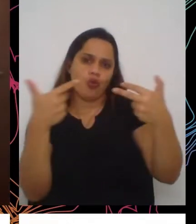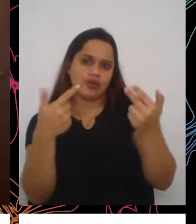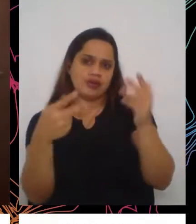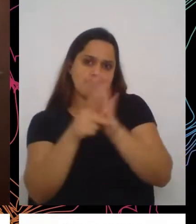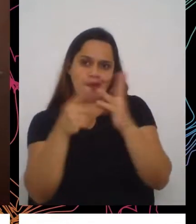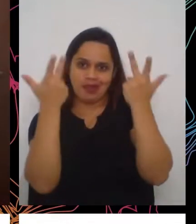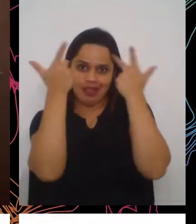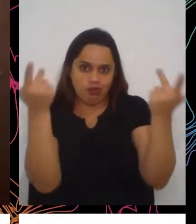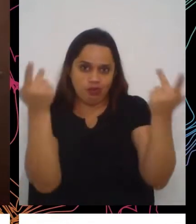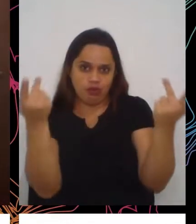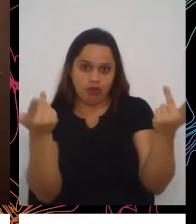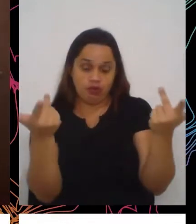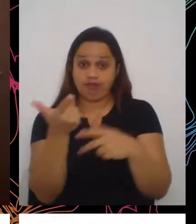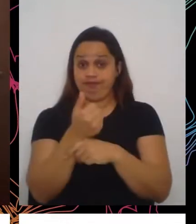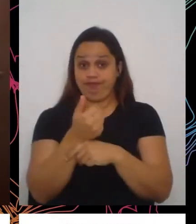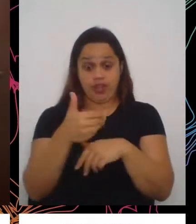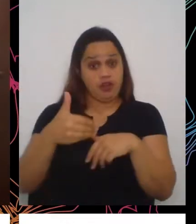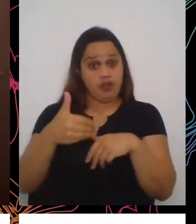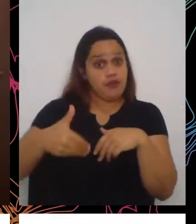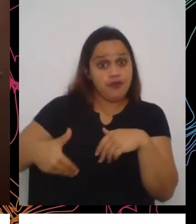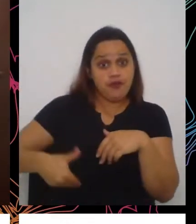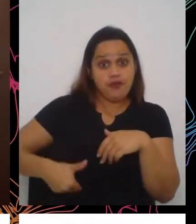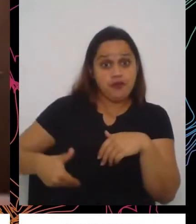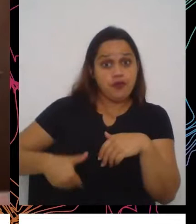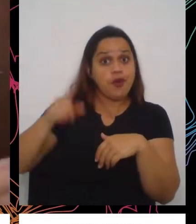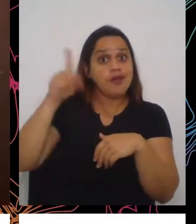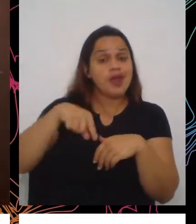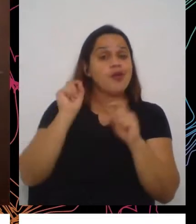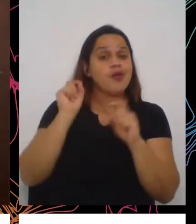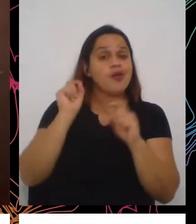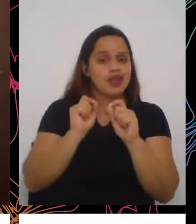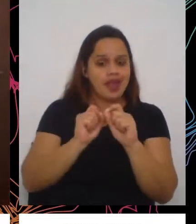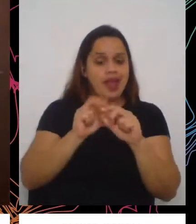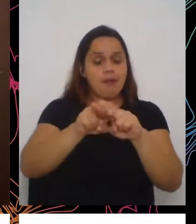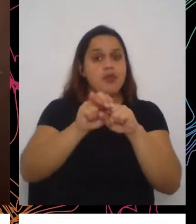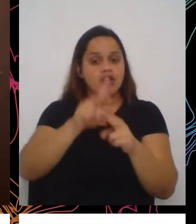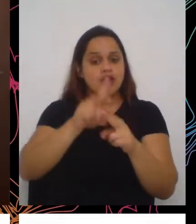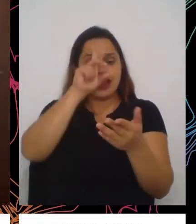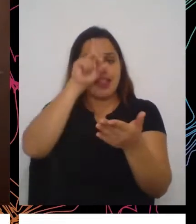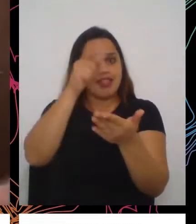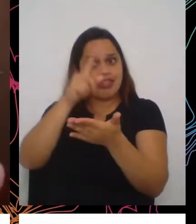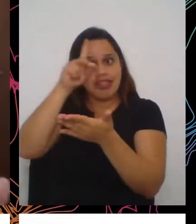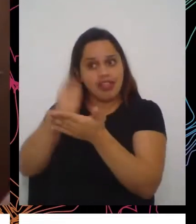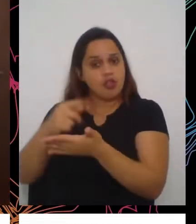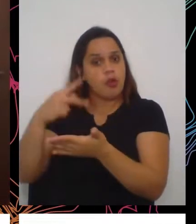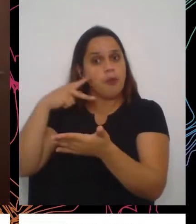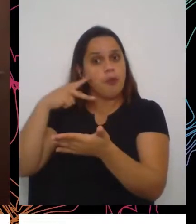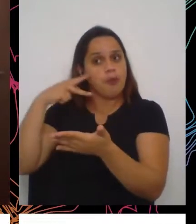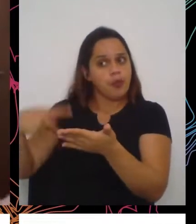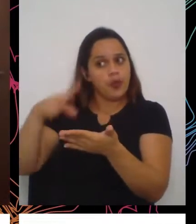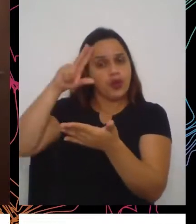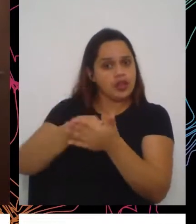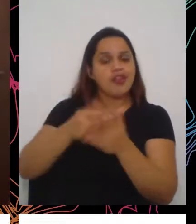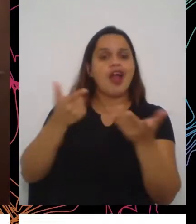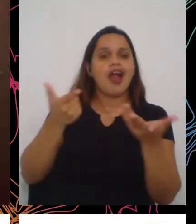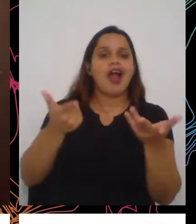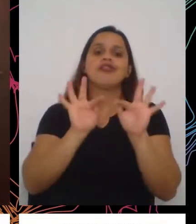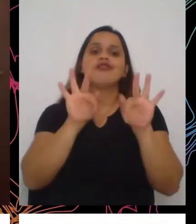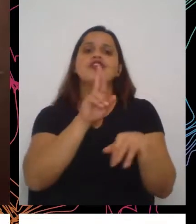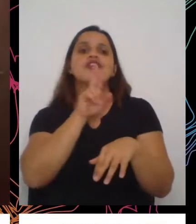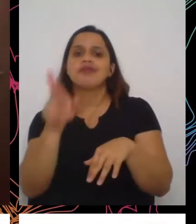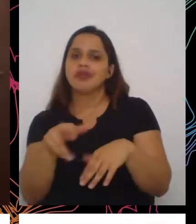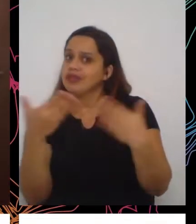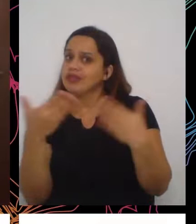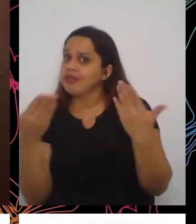A fome é um fenômeno resultado de decisões políticas e de um processo de desenvolvimento que